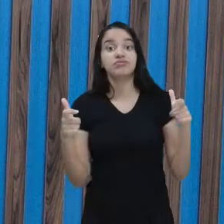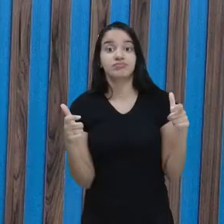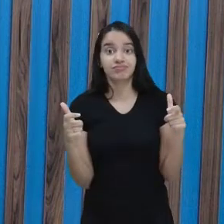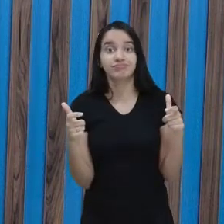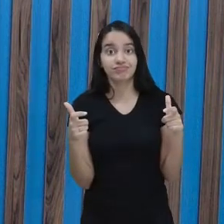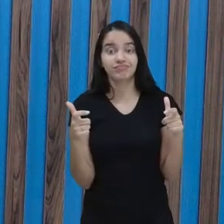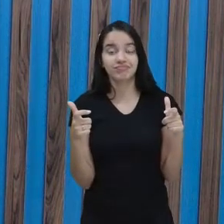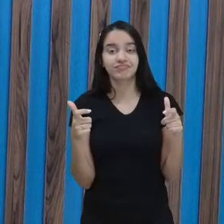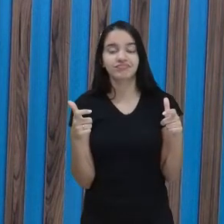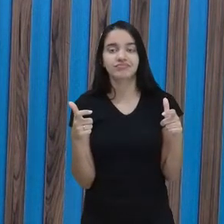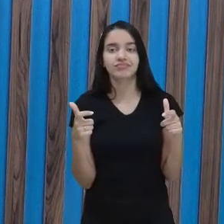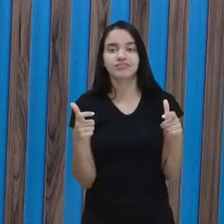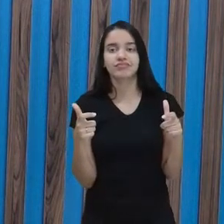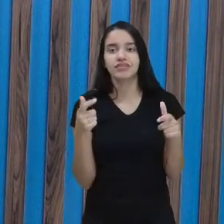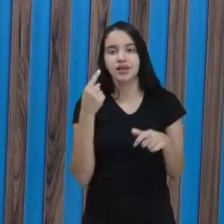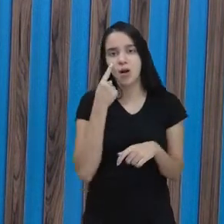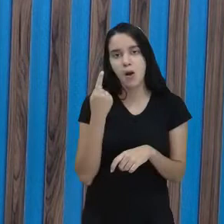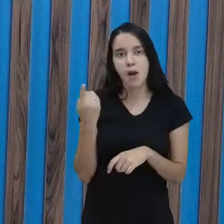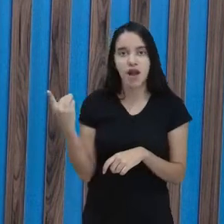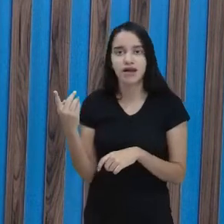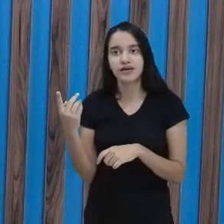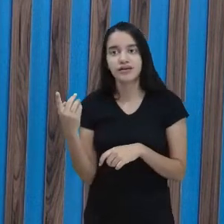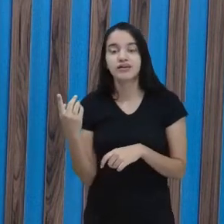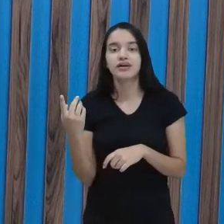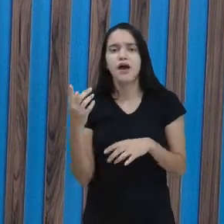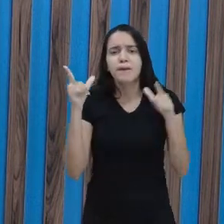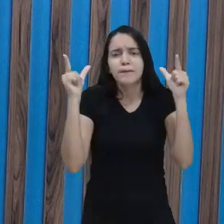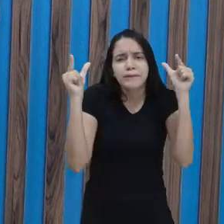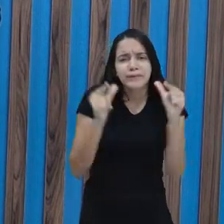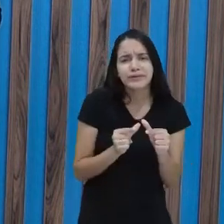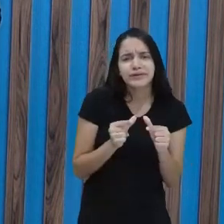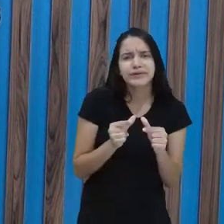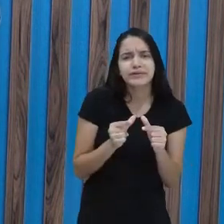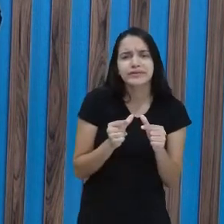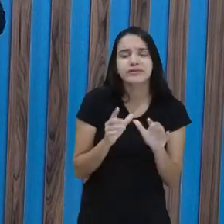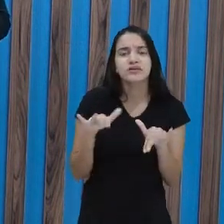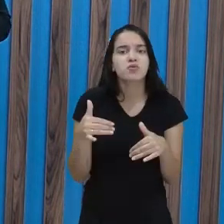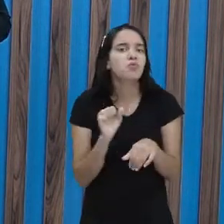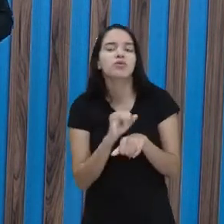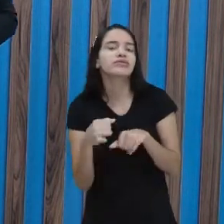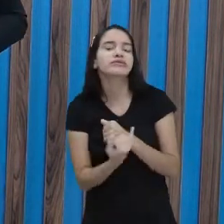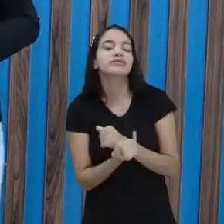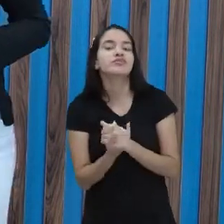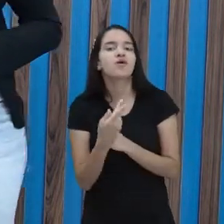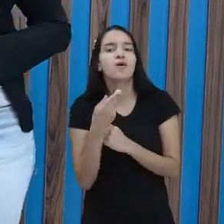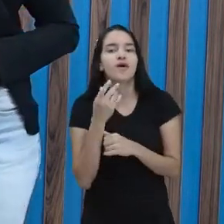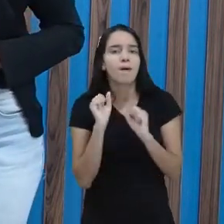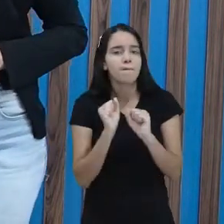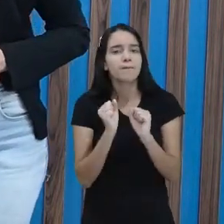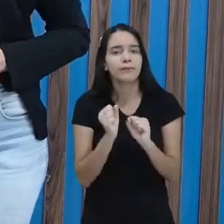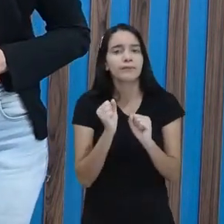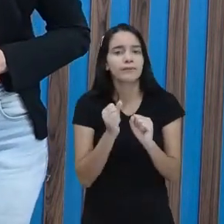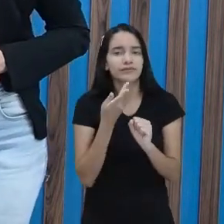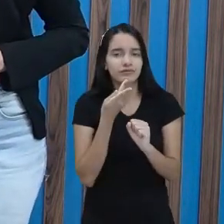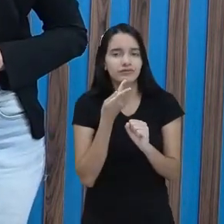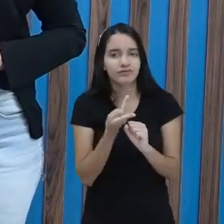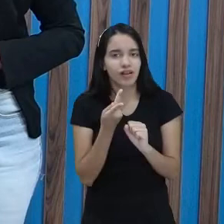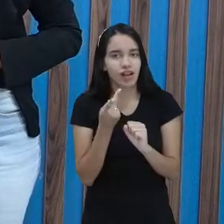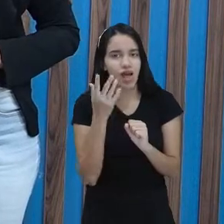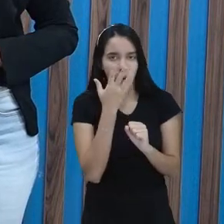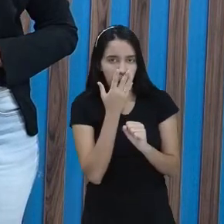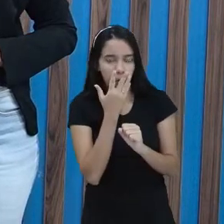grande. E essa outra aqui, pequena. Quais outros adjetivos? Posso falar sobre as cores? Sim,